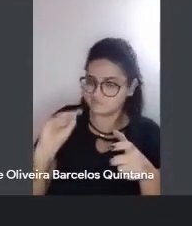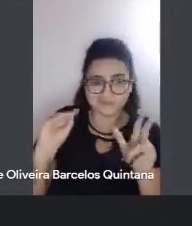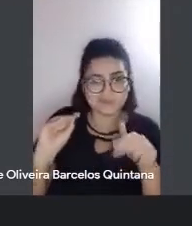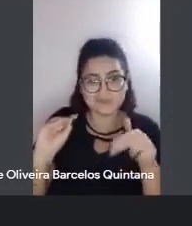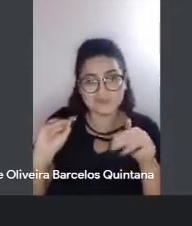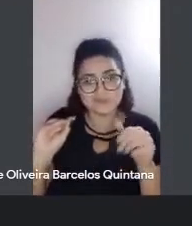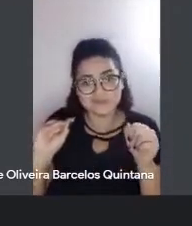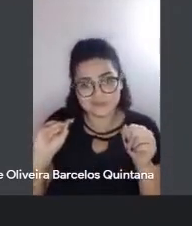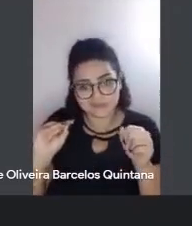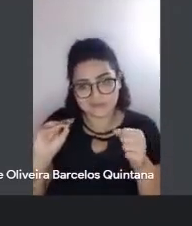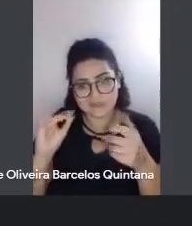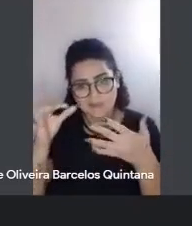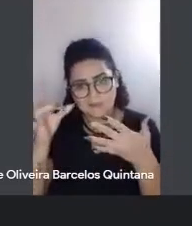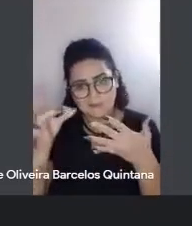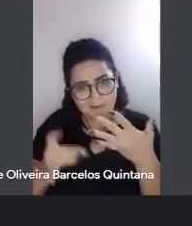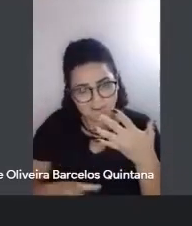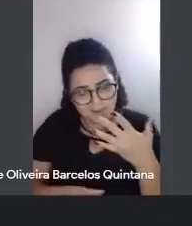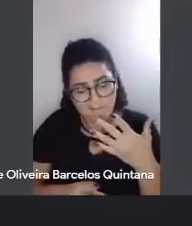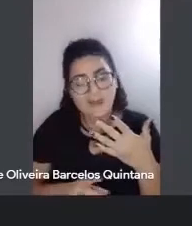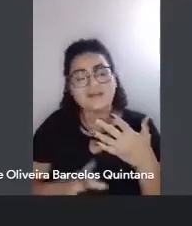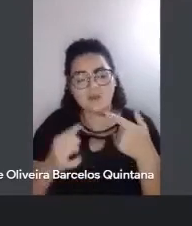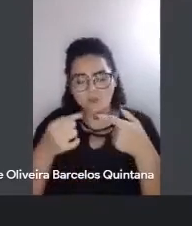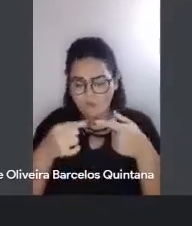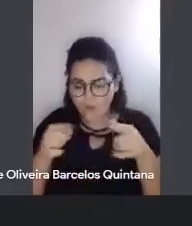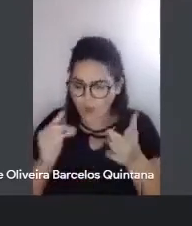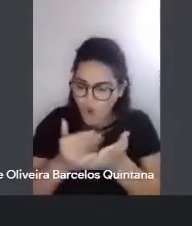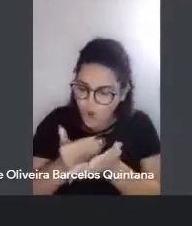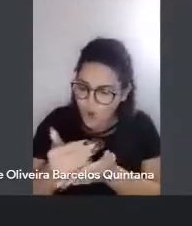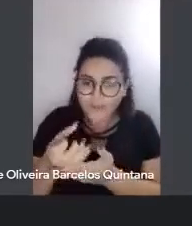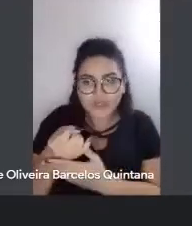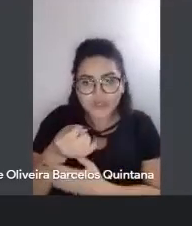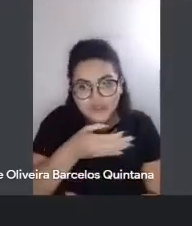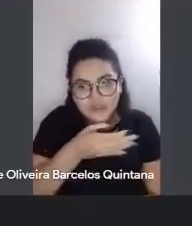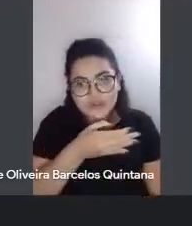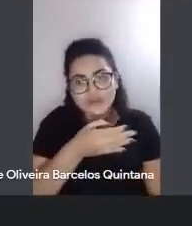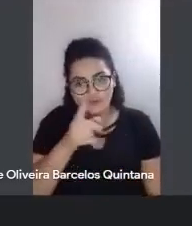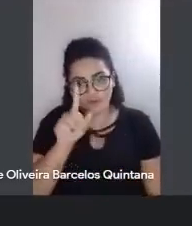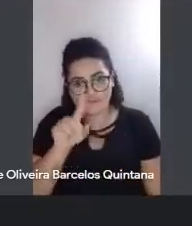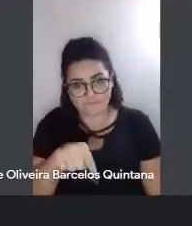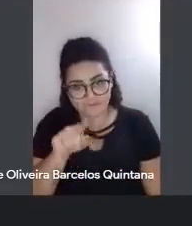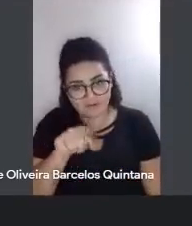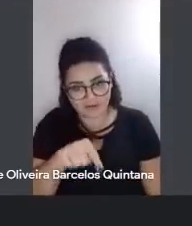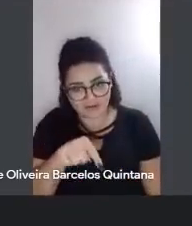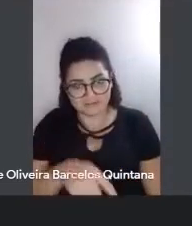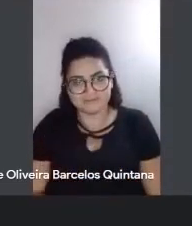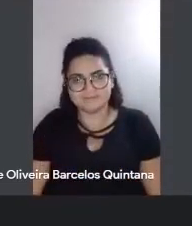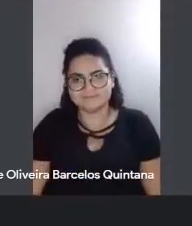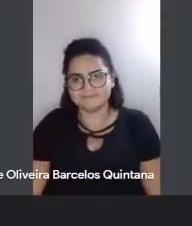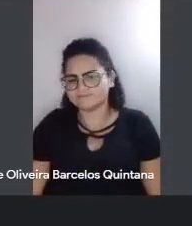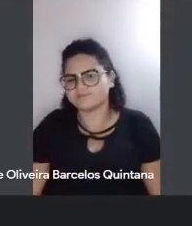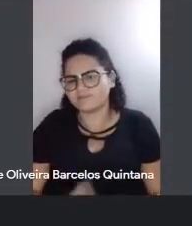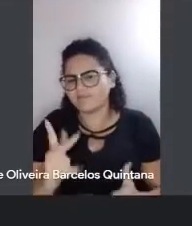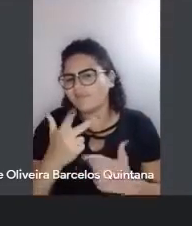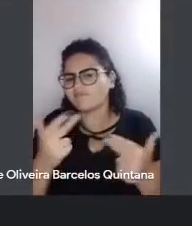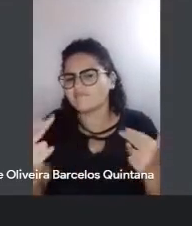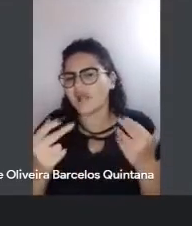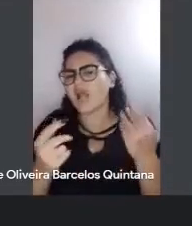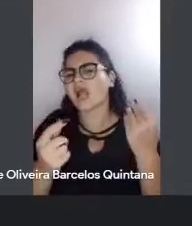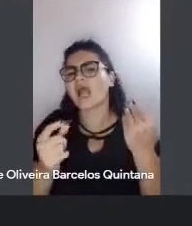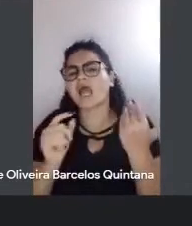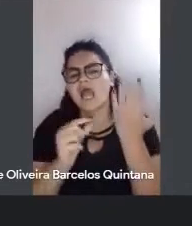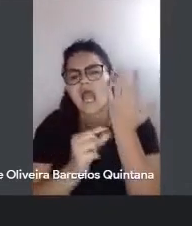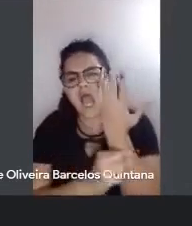aspecto meio inaugural também, que, assim, não à toa que, assim, vários autores, né, da própria